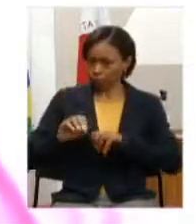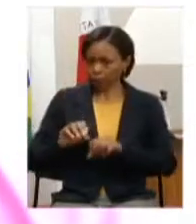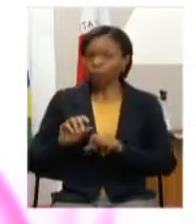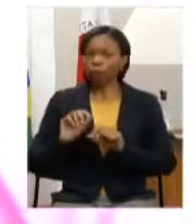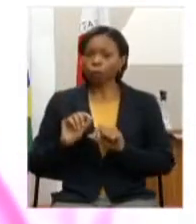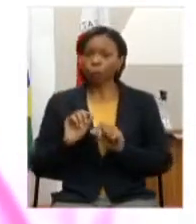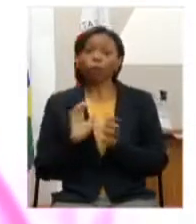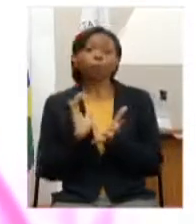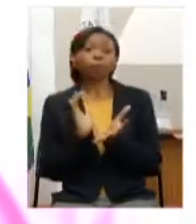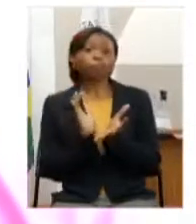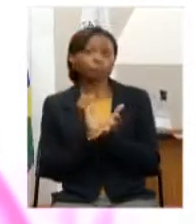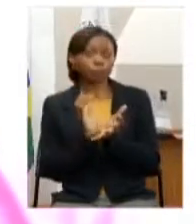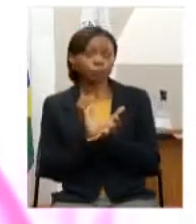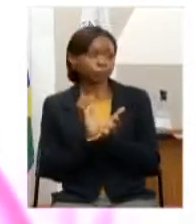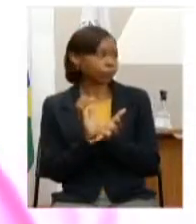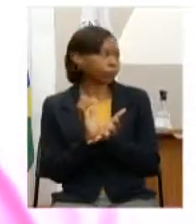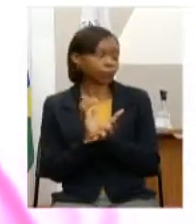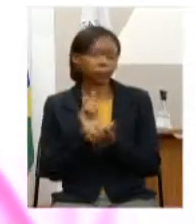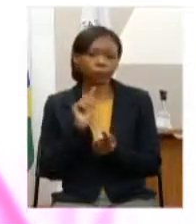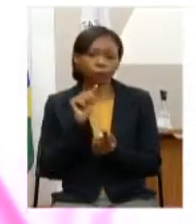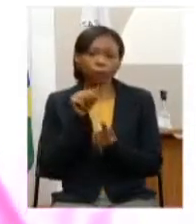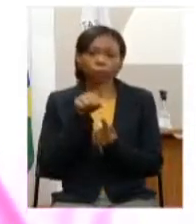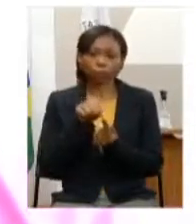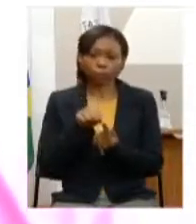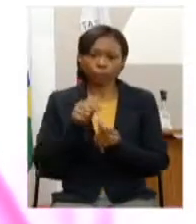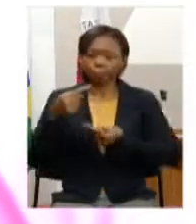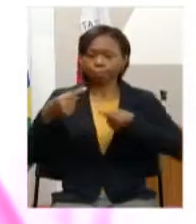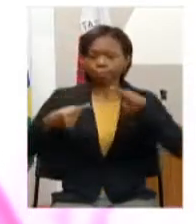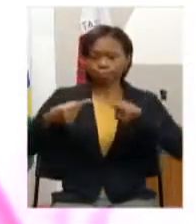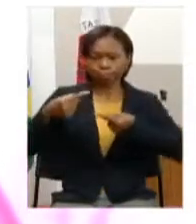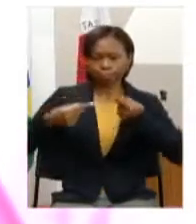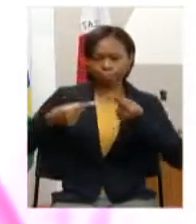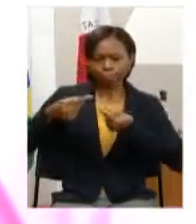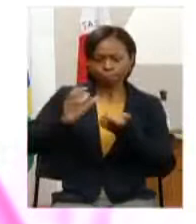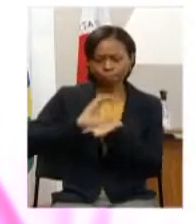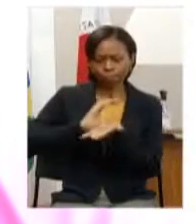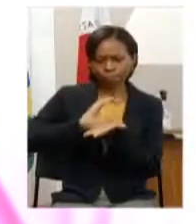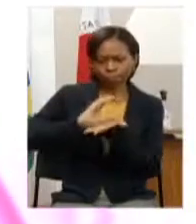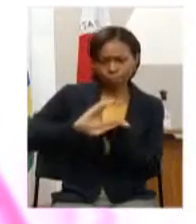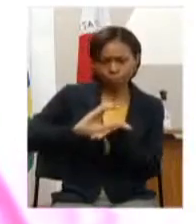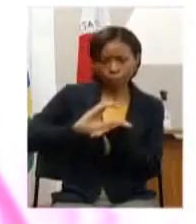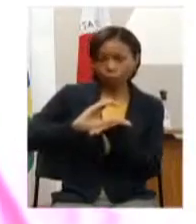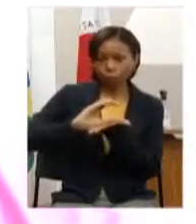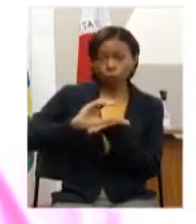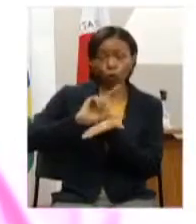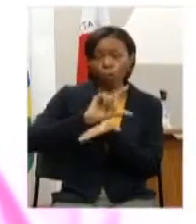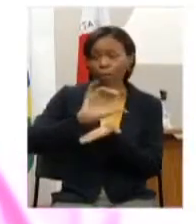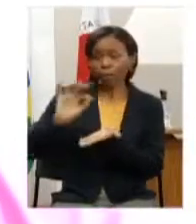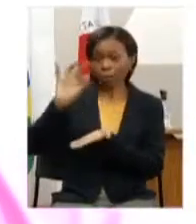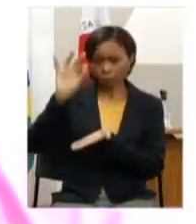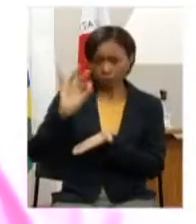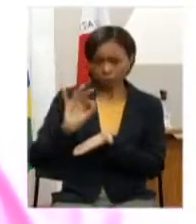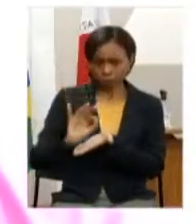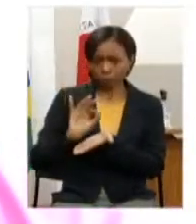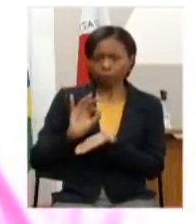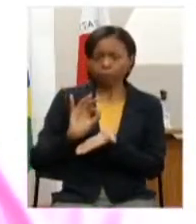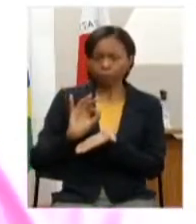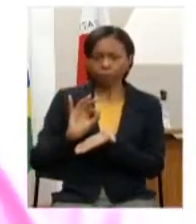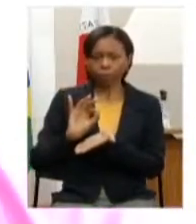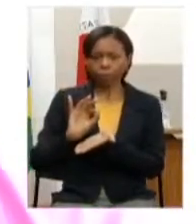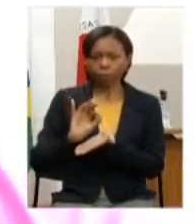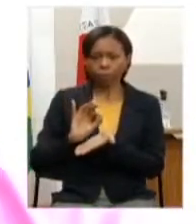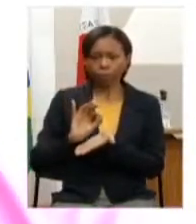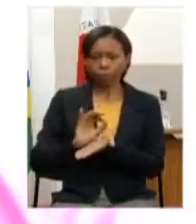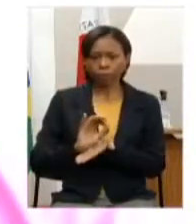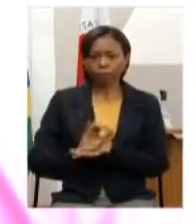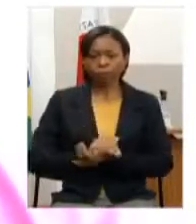com a finalidade de discutir o repasse integral dos recursos destinados às escolas famílias agrícolas previsto